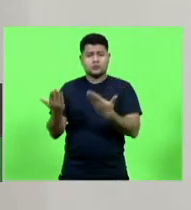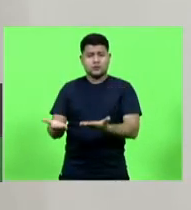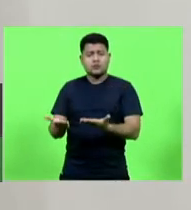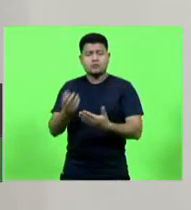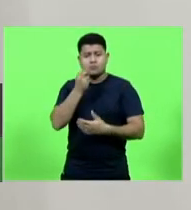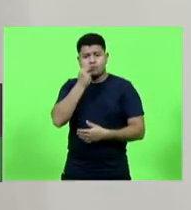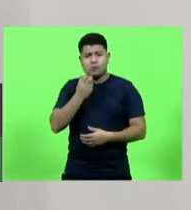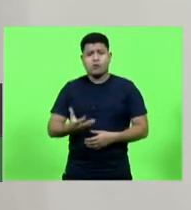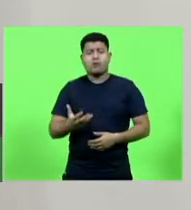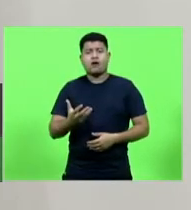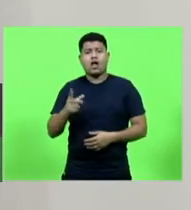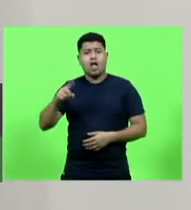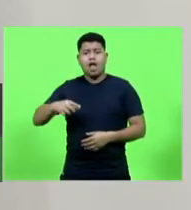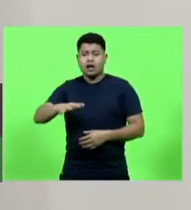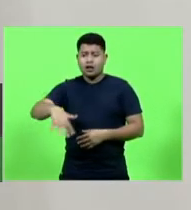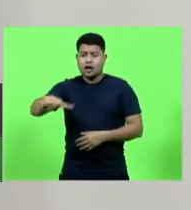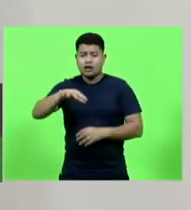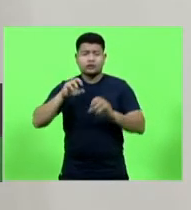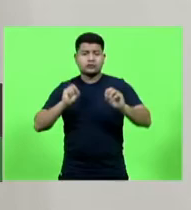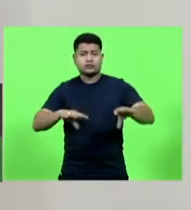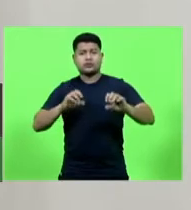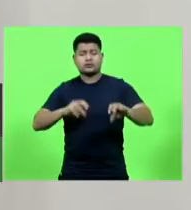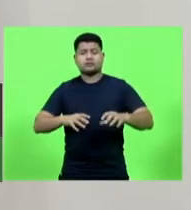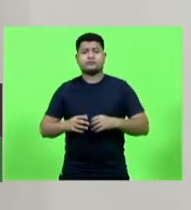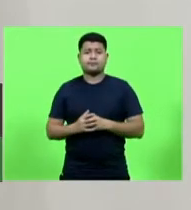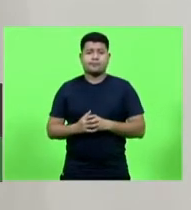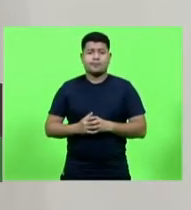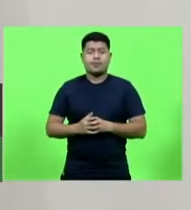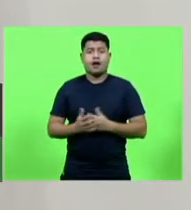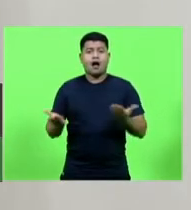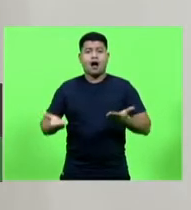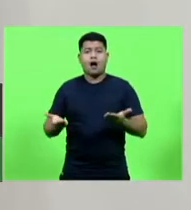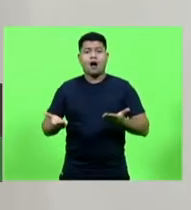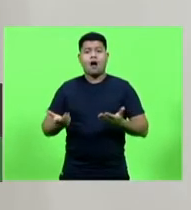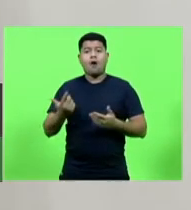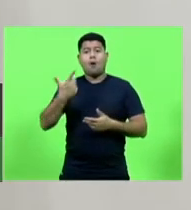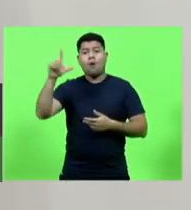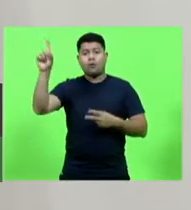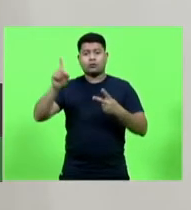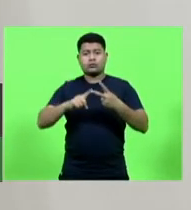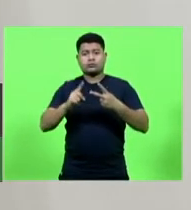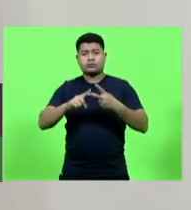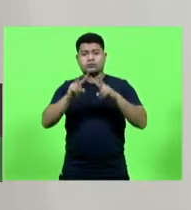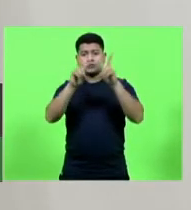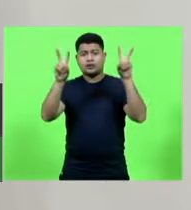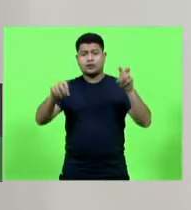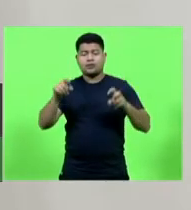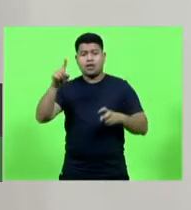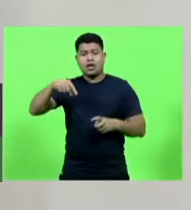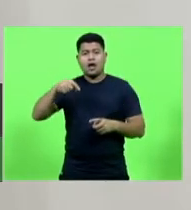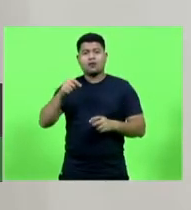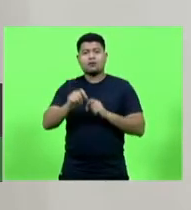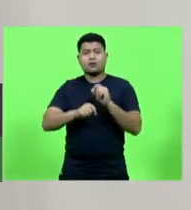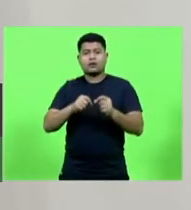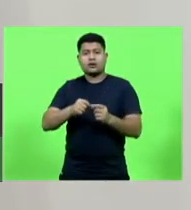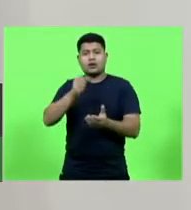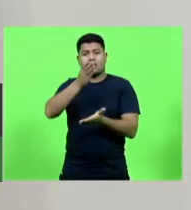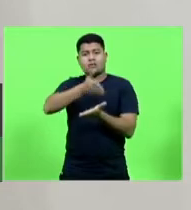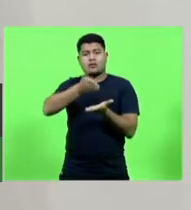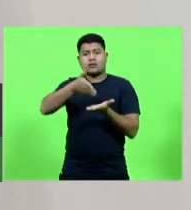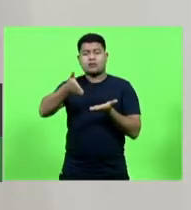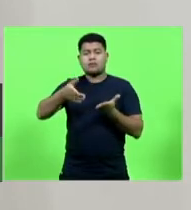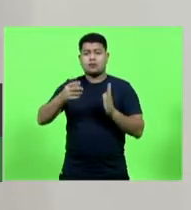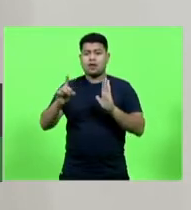Outro tema, senhor presidente, que me faz vir à tribuna está relacionado ao parcelamento dos débitos